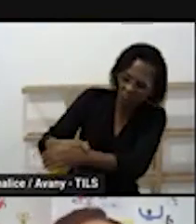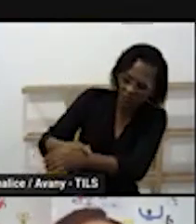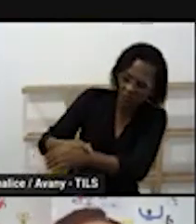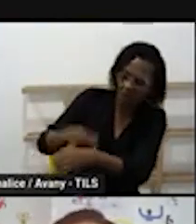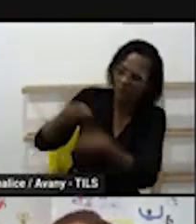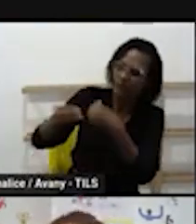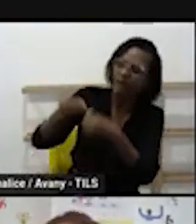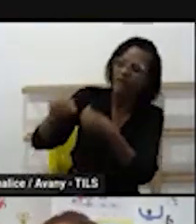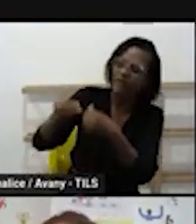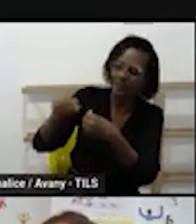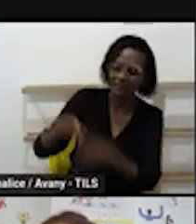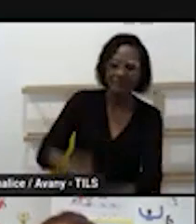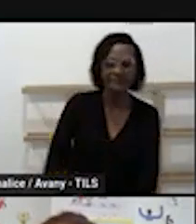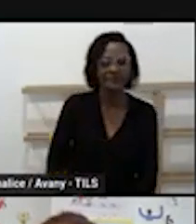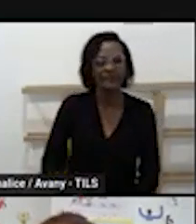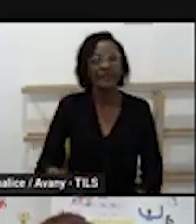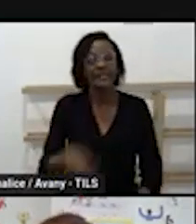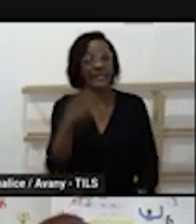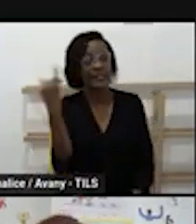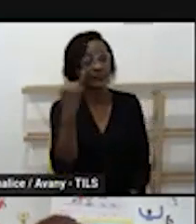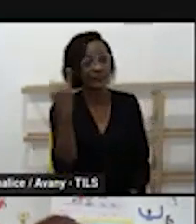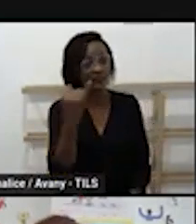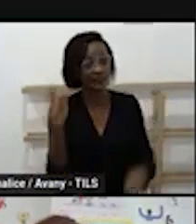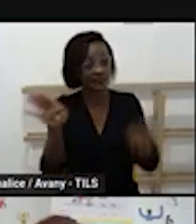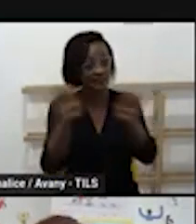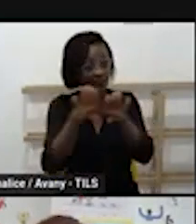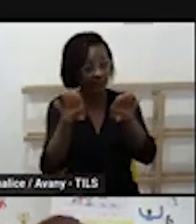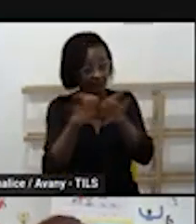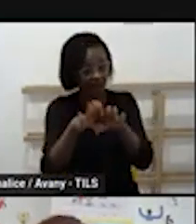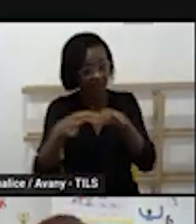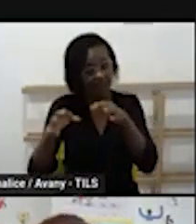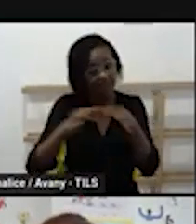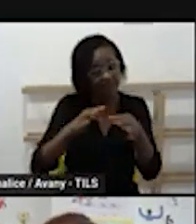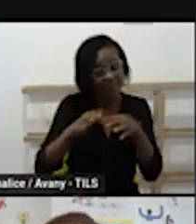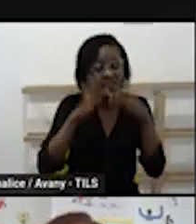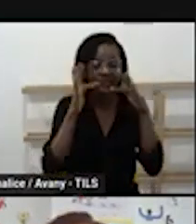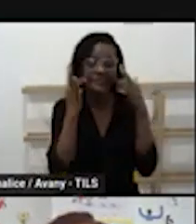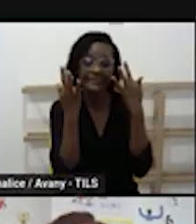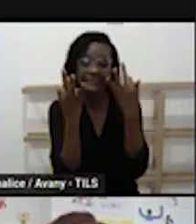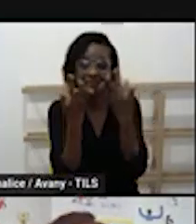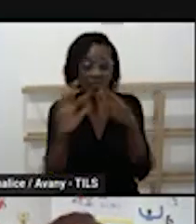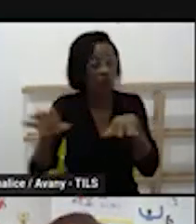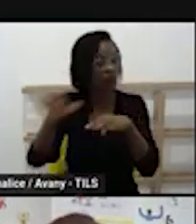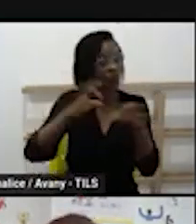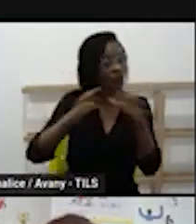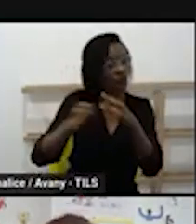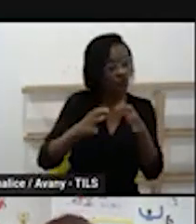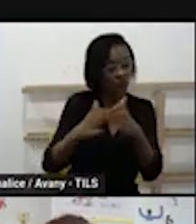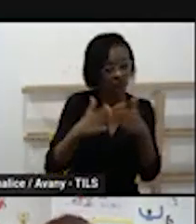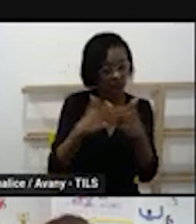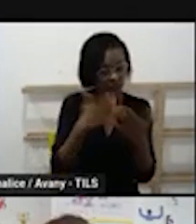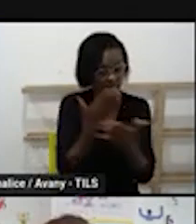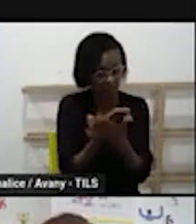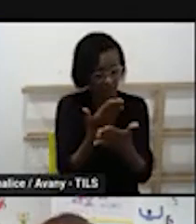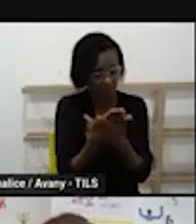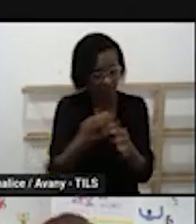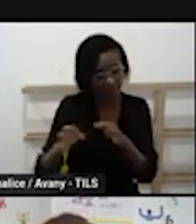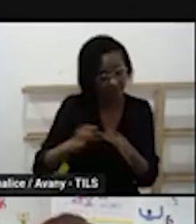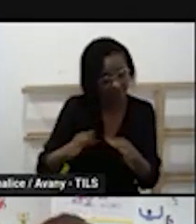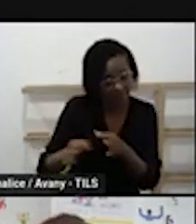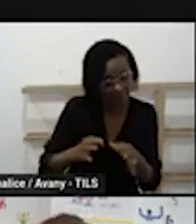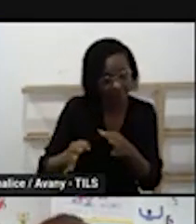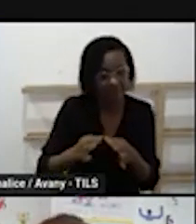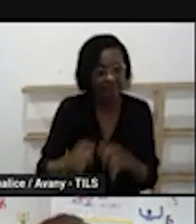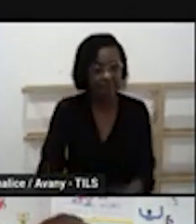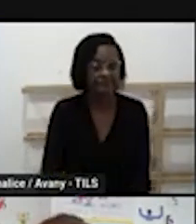organizada. Não é Marcelo Moreira Cerqueira? E aí, o que diz que otimiza o tempo. E Carla